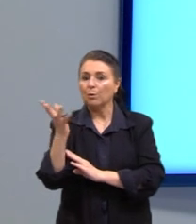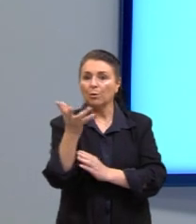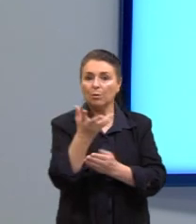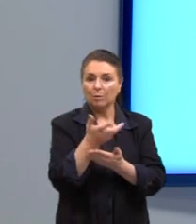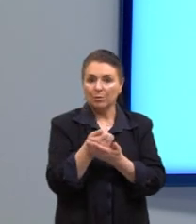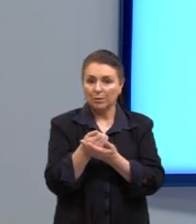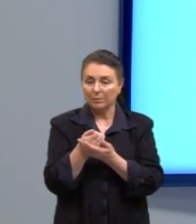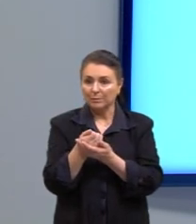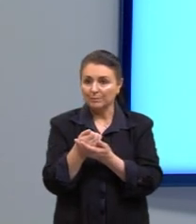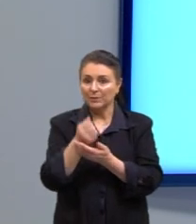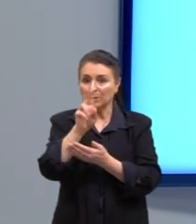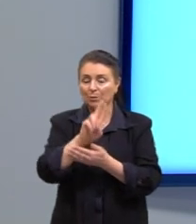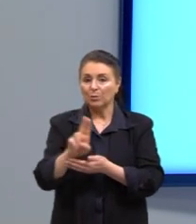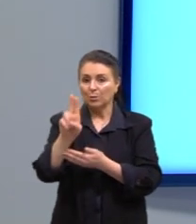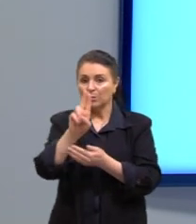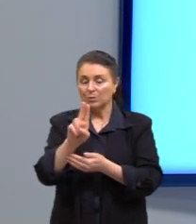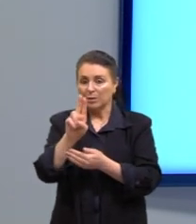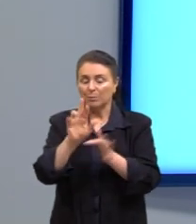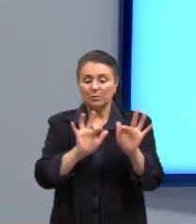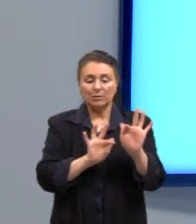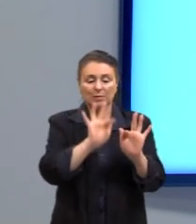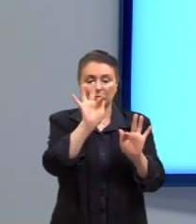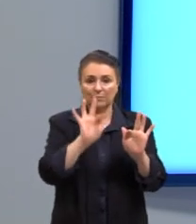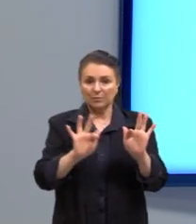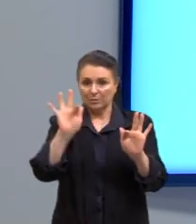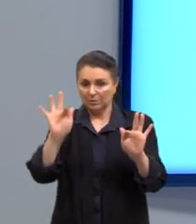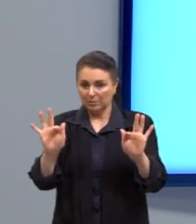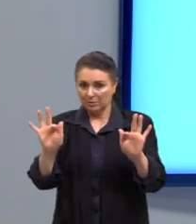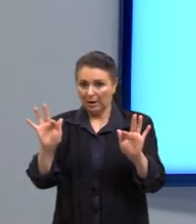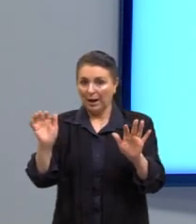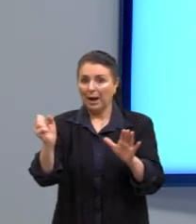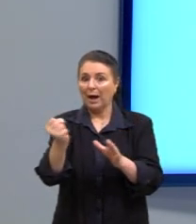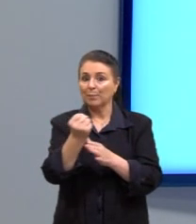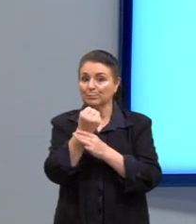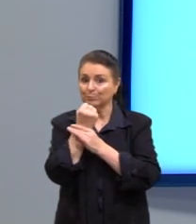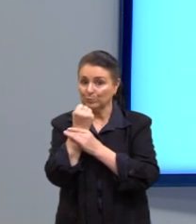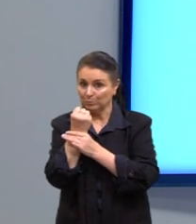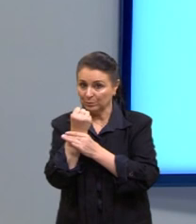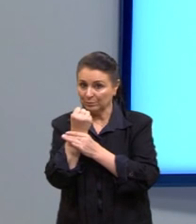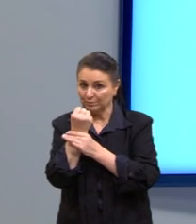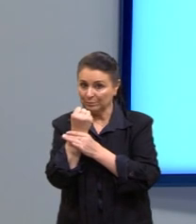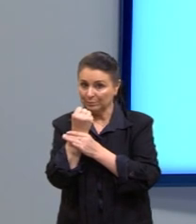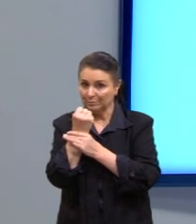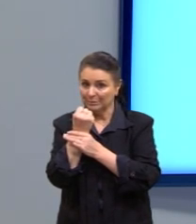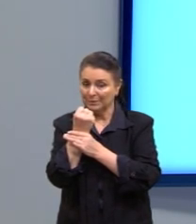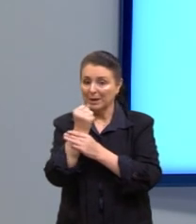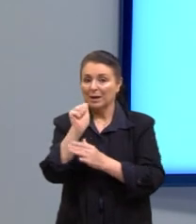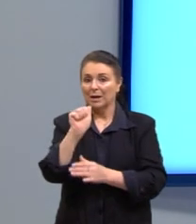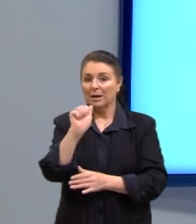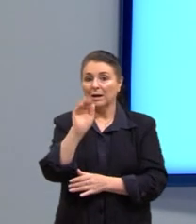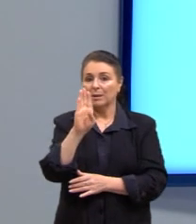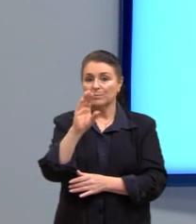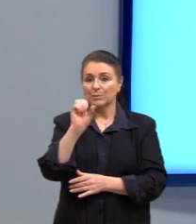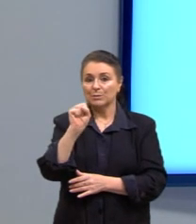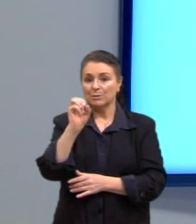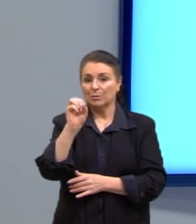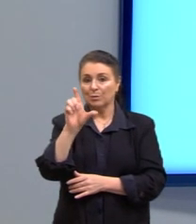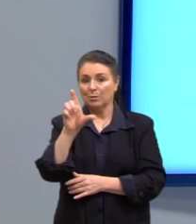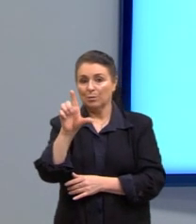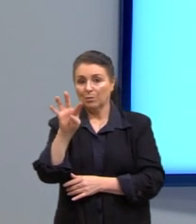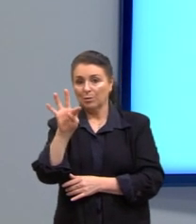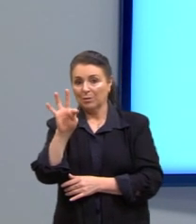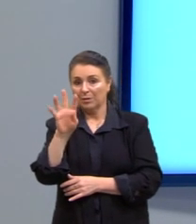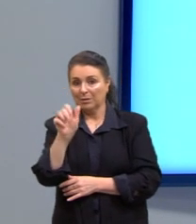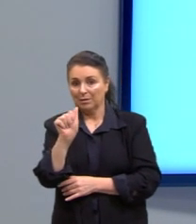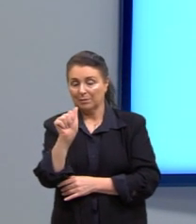Nós utilizamos, então, a frequência absoluta, que aqui ela está representada como FA, seria um